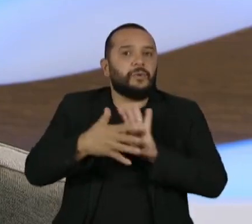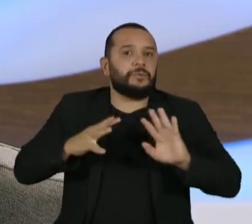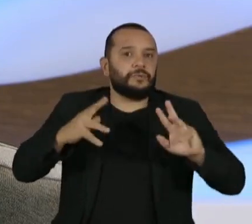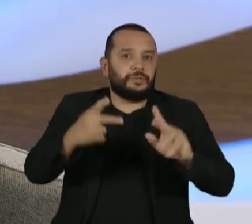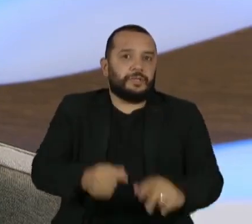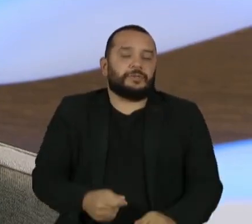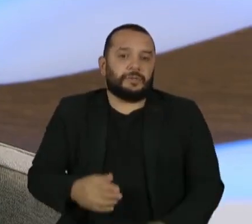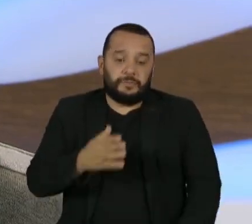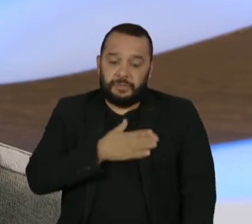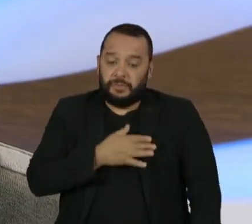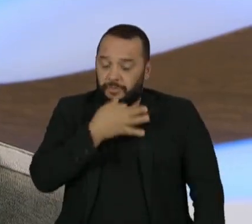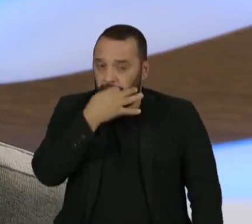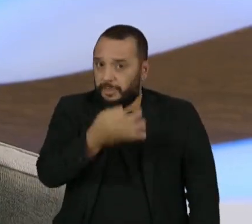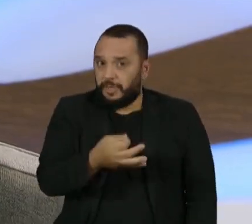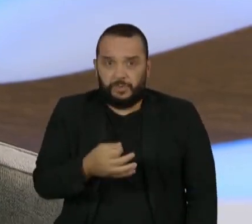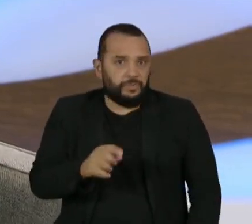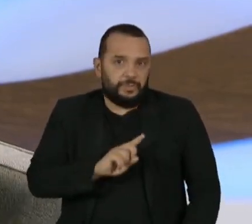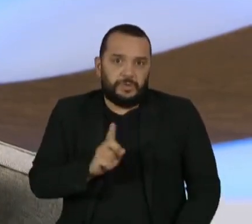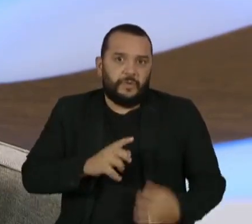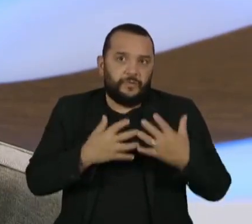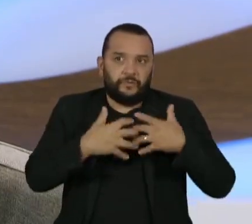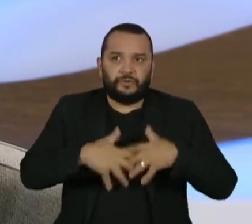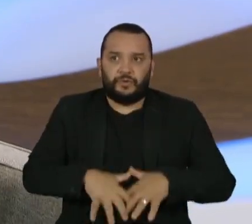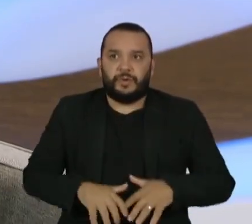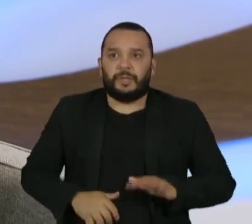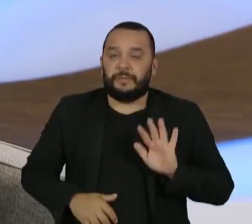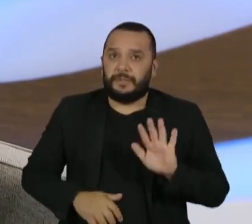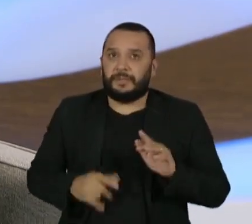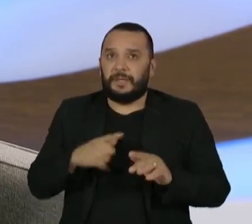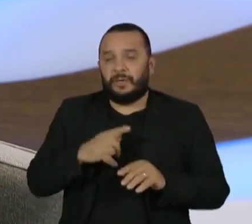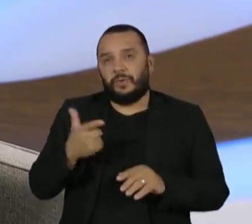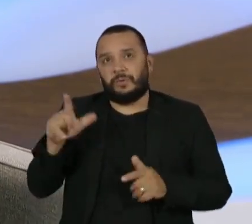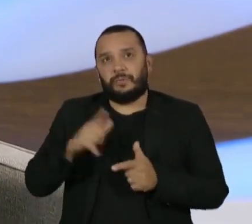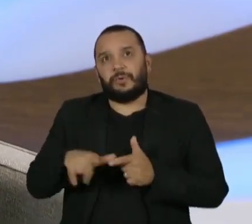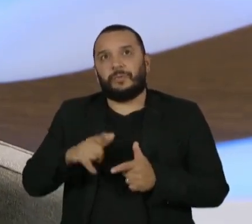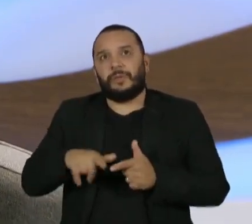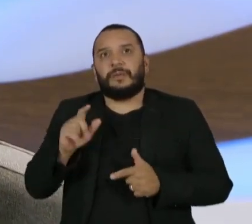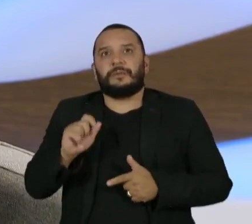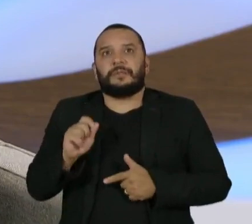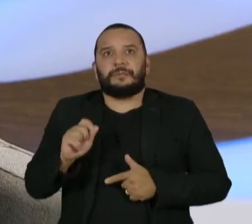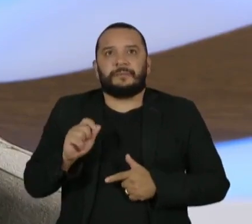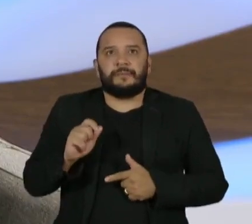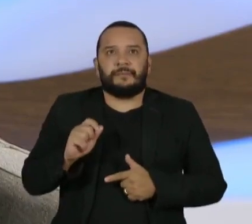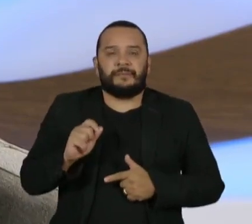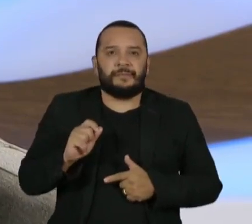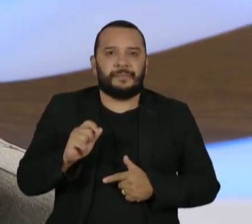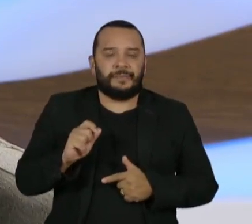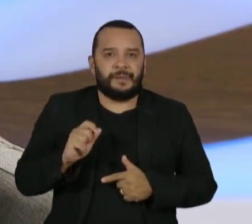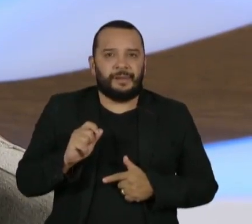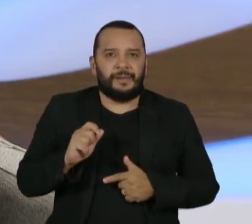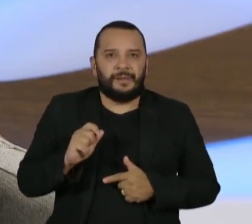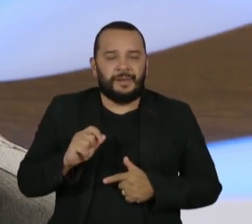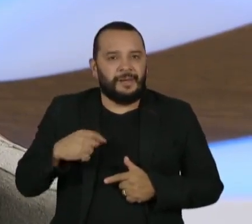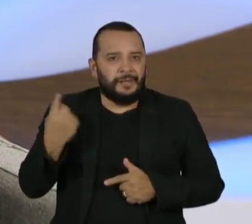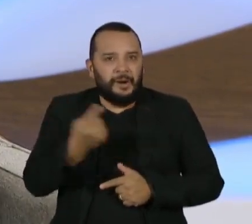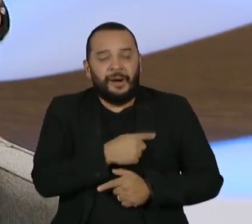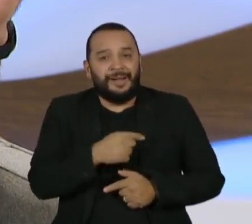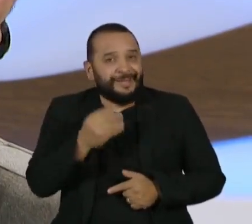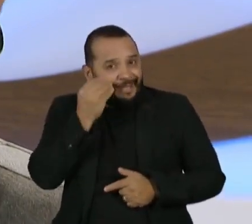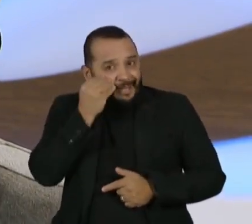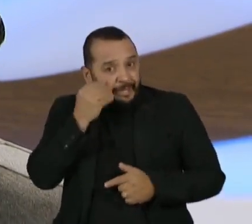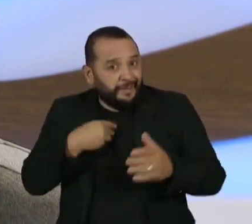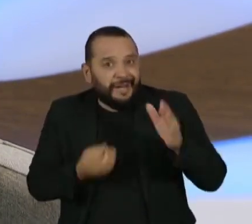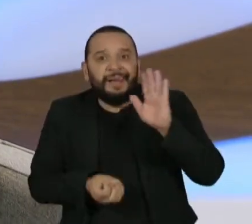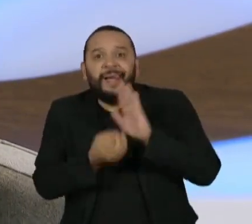minha opinião pessoal. Agora, tem um problema maior ainda, que é a gente estar tentando regular